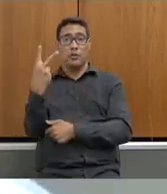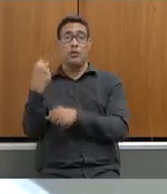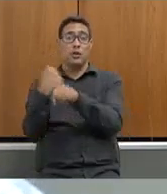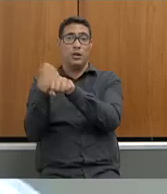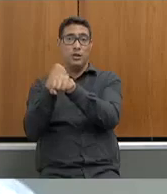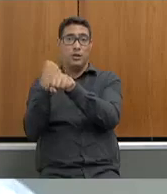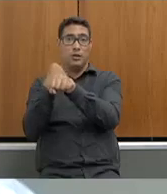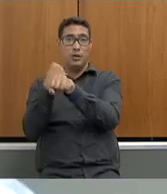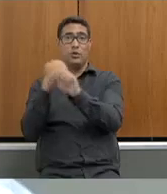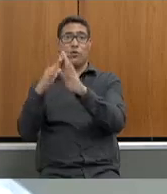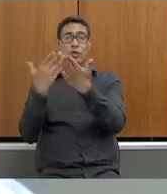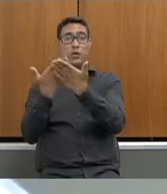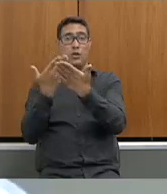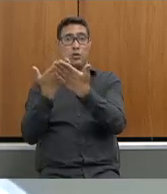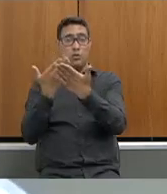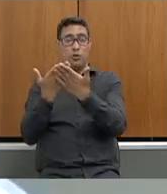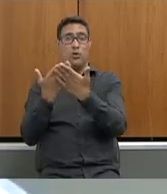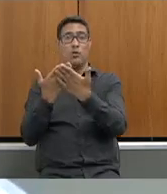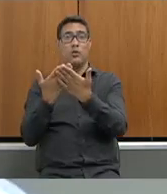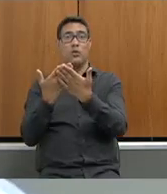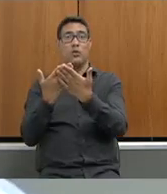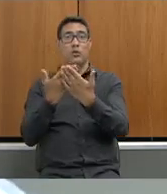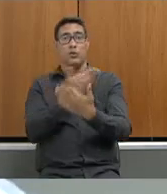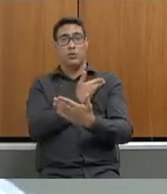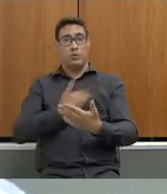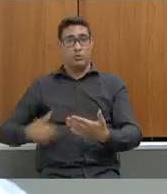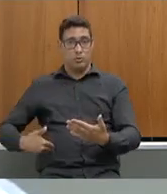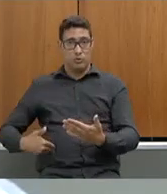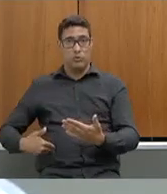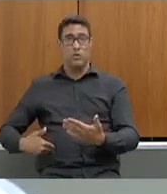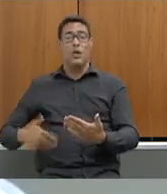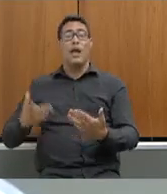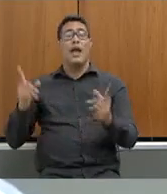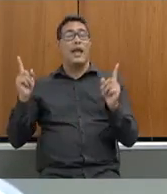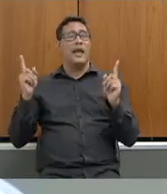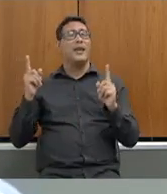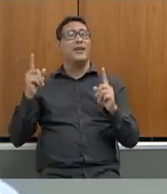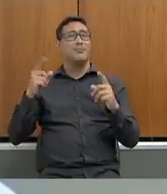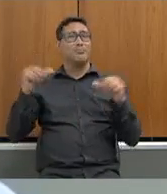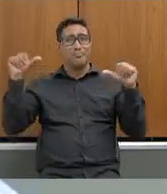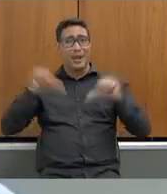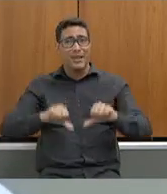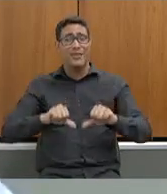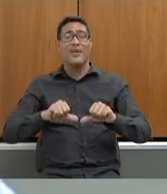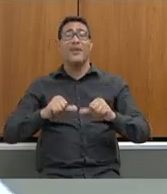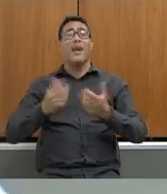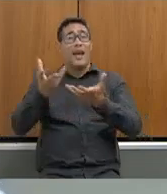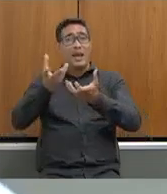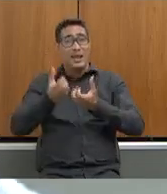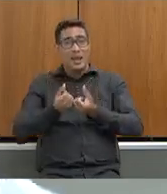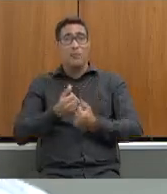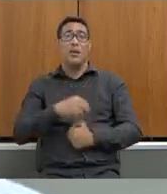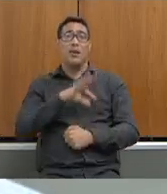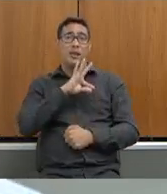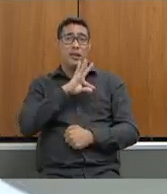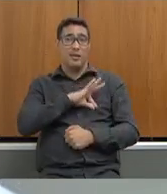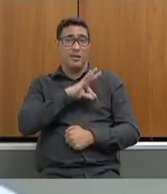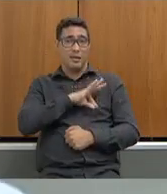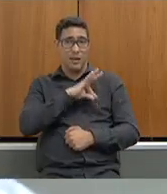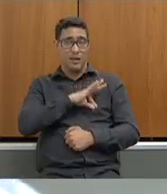do estado eu sei que é péssimo você receber salário parcelado eu já vivi isso em vários governos